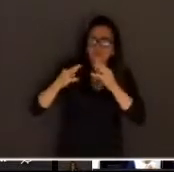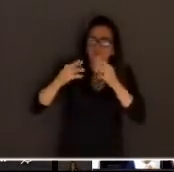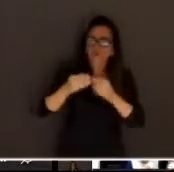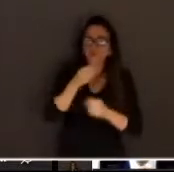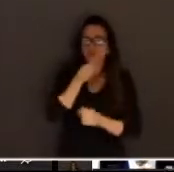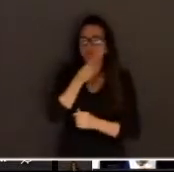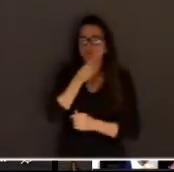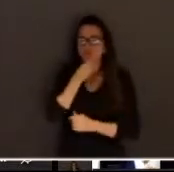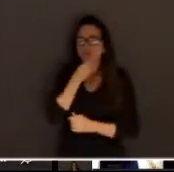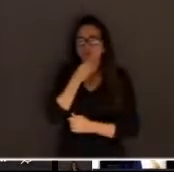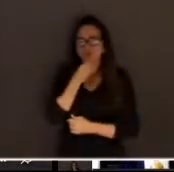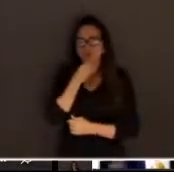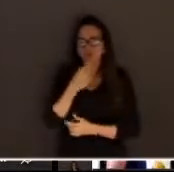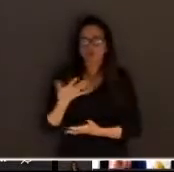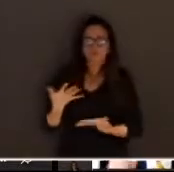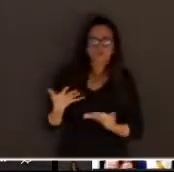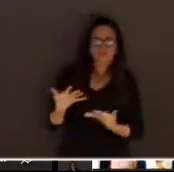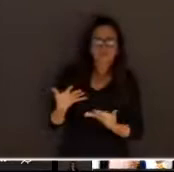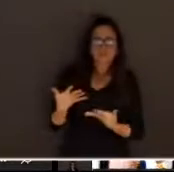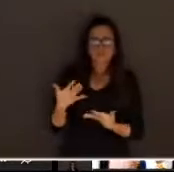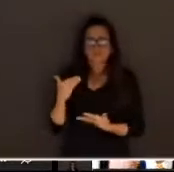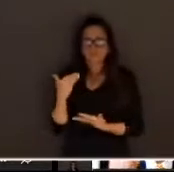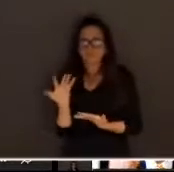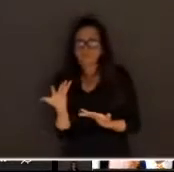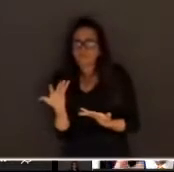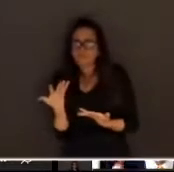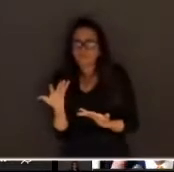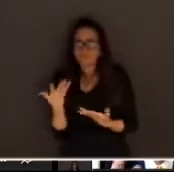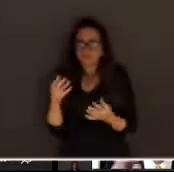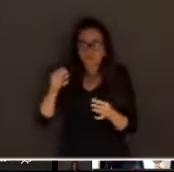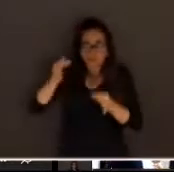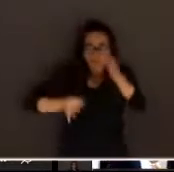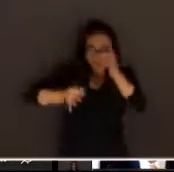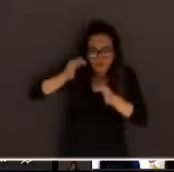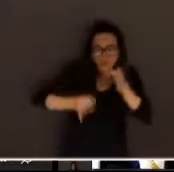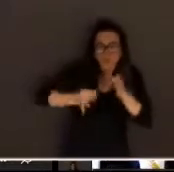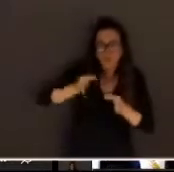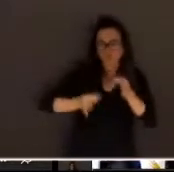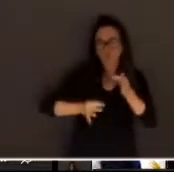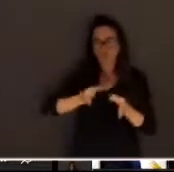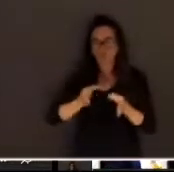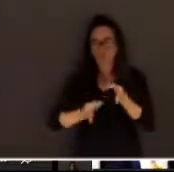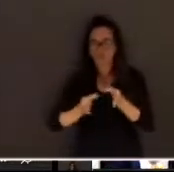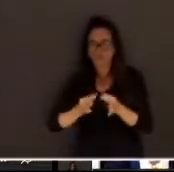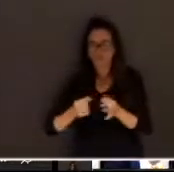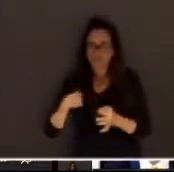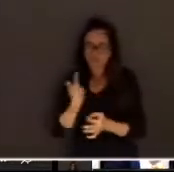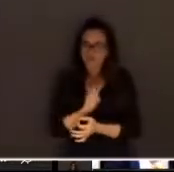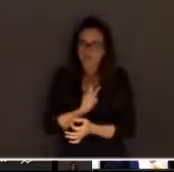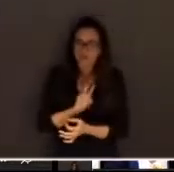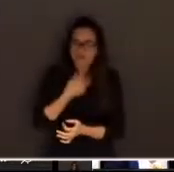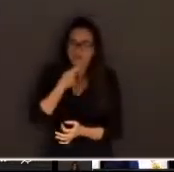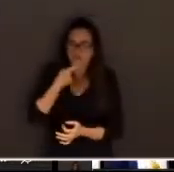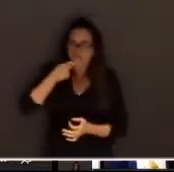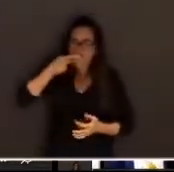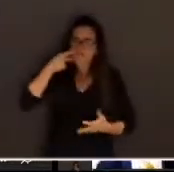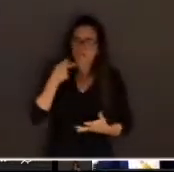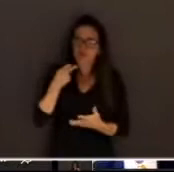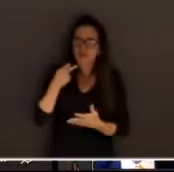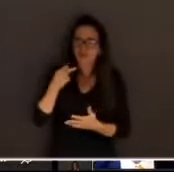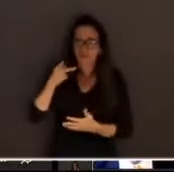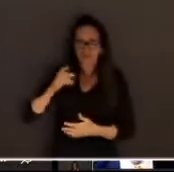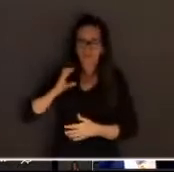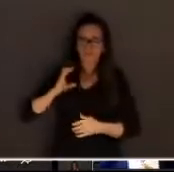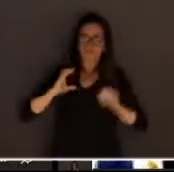idoneidade moral, a toda mulher que ostenta idoneidade moral. Eu falo, obviamente, dos cidadãos